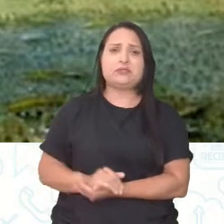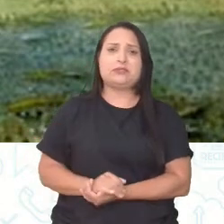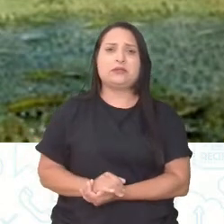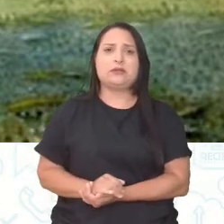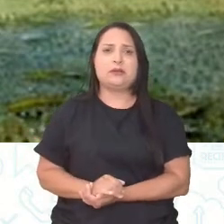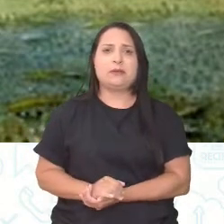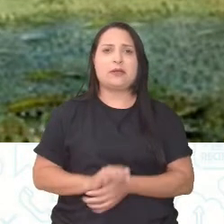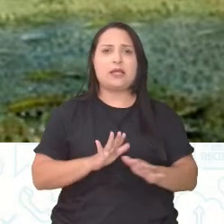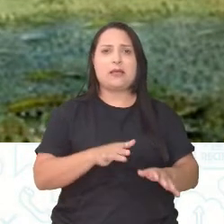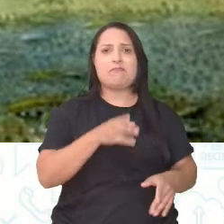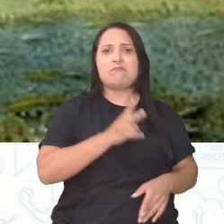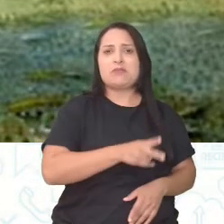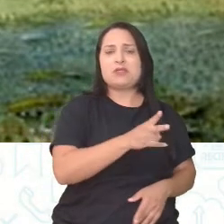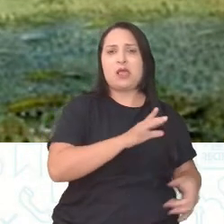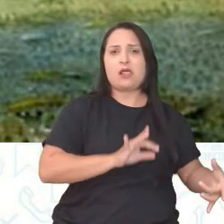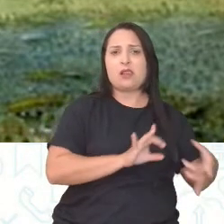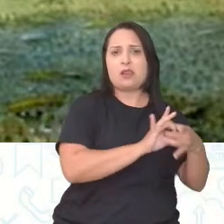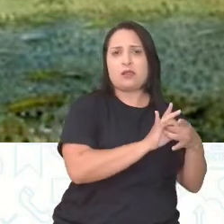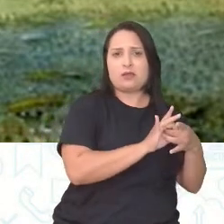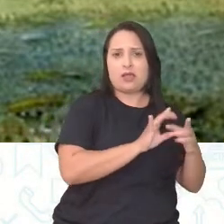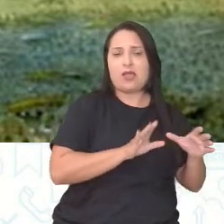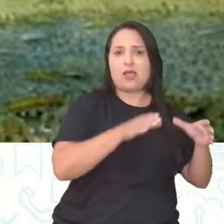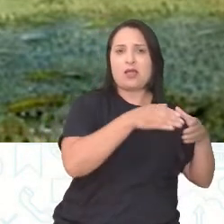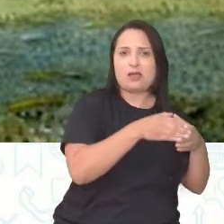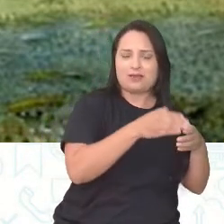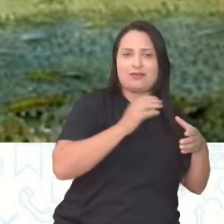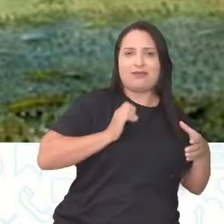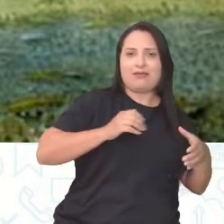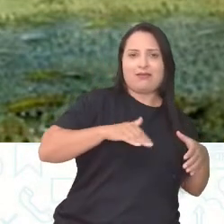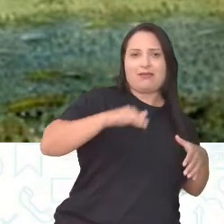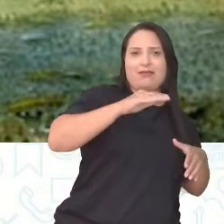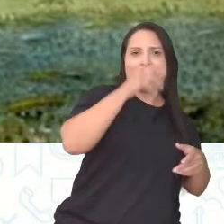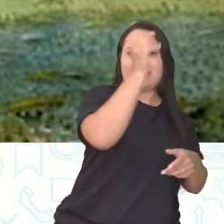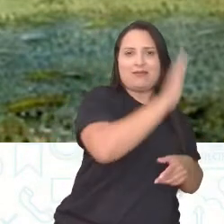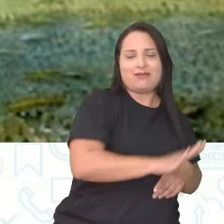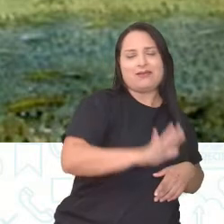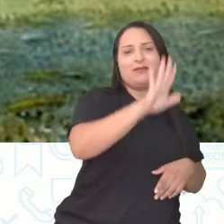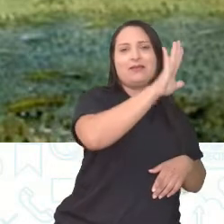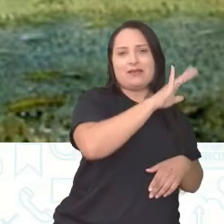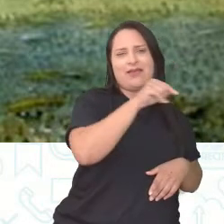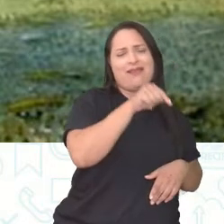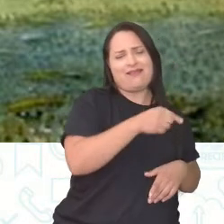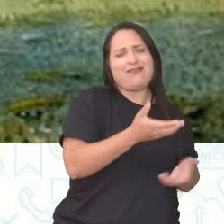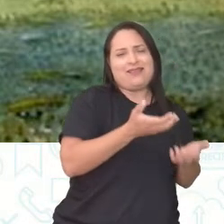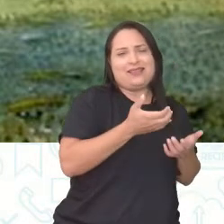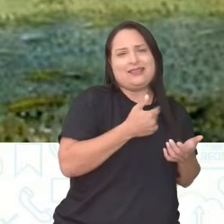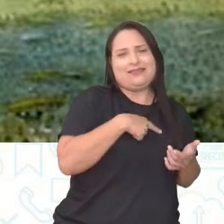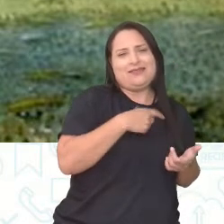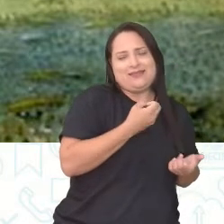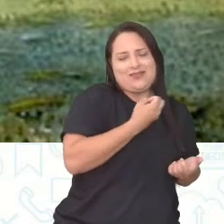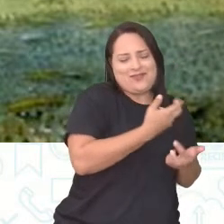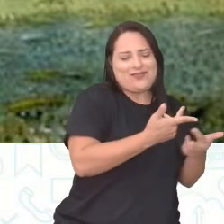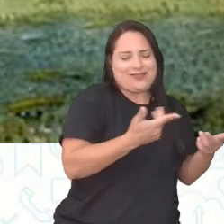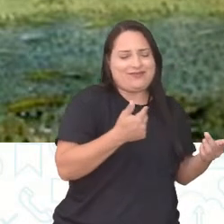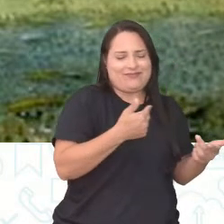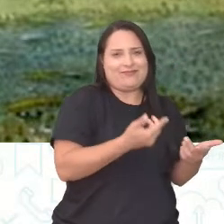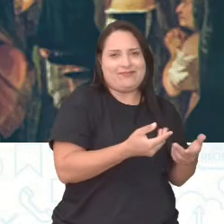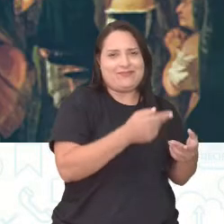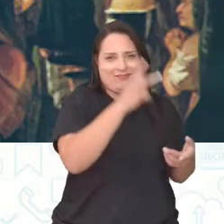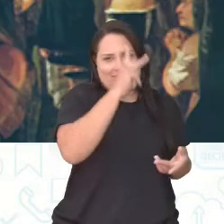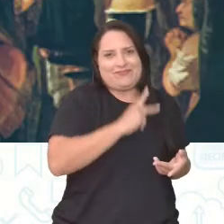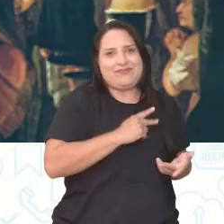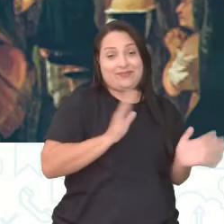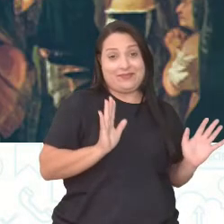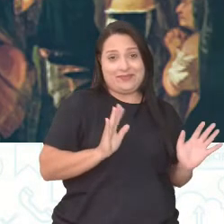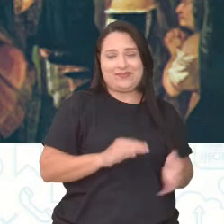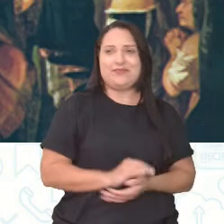mas manteve-se aliado a essa elite brasileira, né? Que ele também queria um pezinho ali de benefício, obviamente. Com